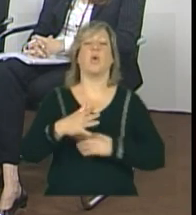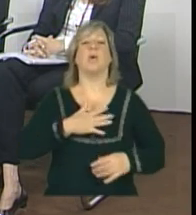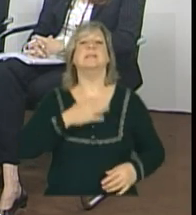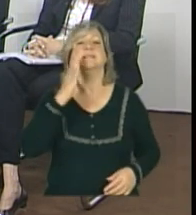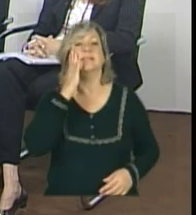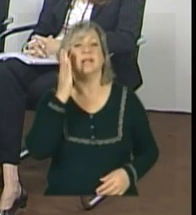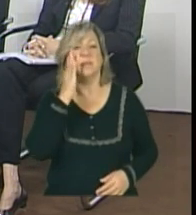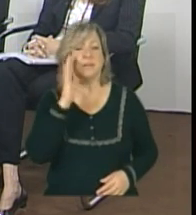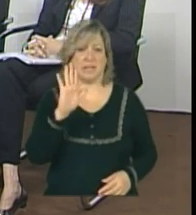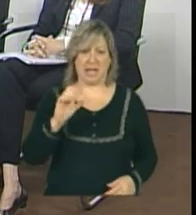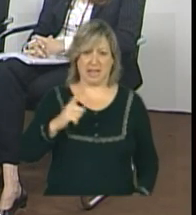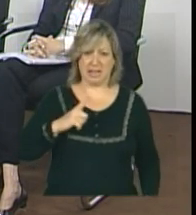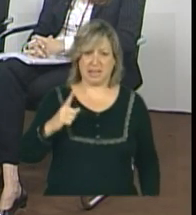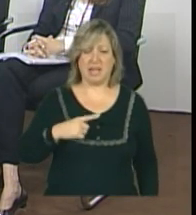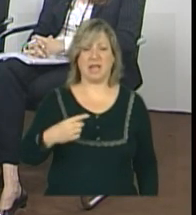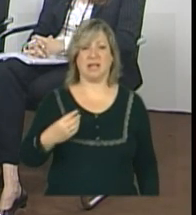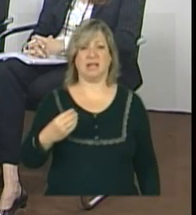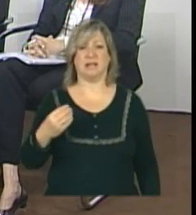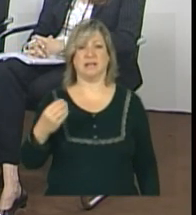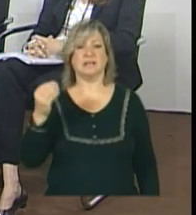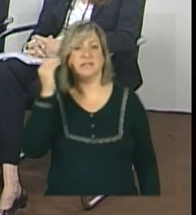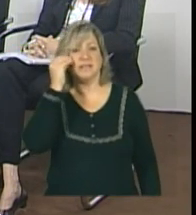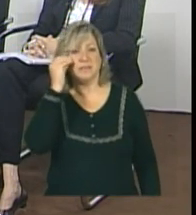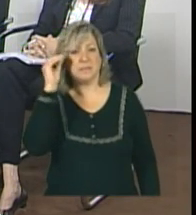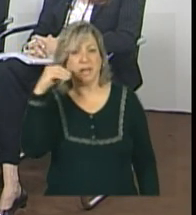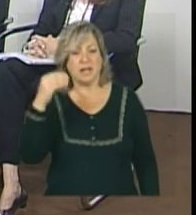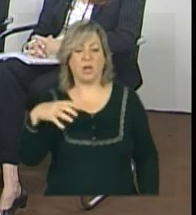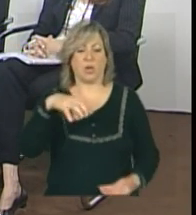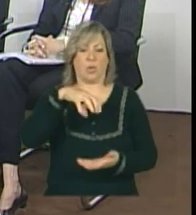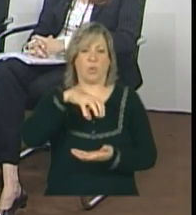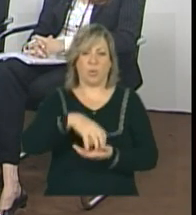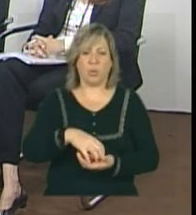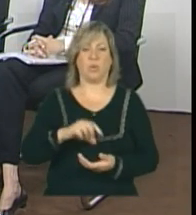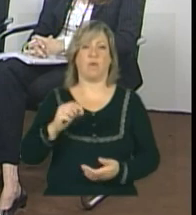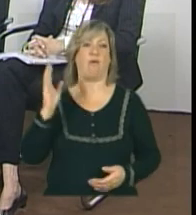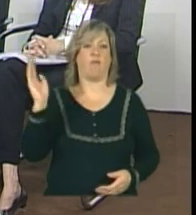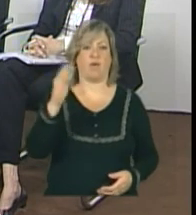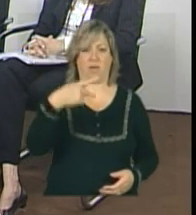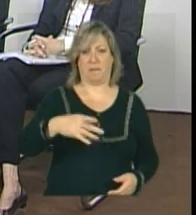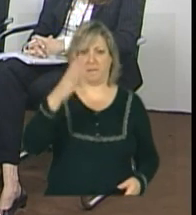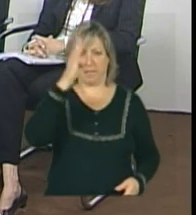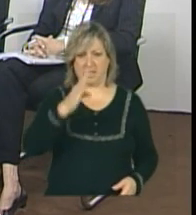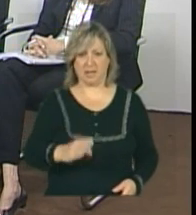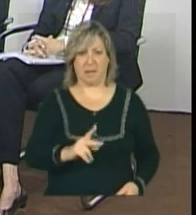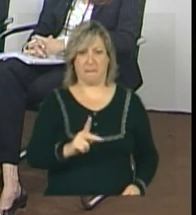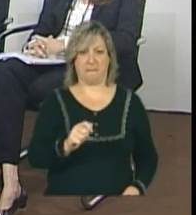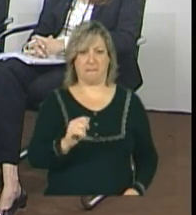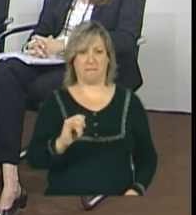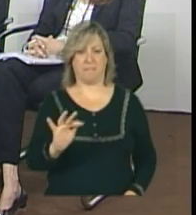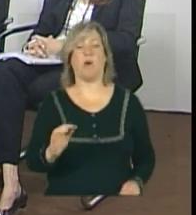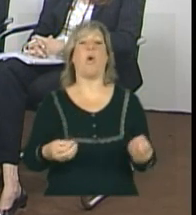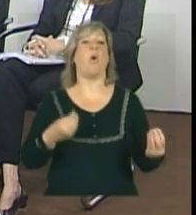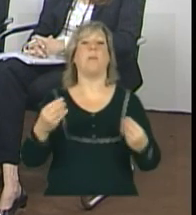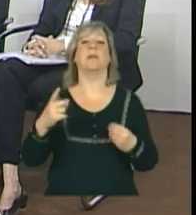existe experiência exitosa de equipe volante do PAIF no Brasil, como acessar informações e material para replicar